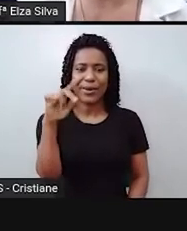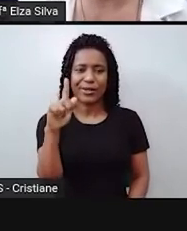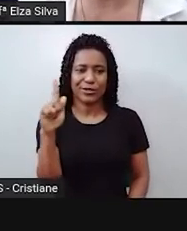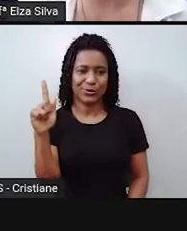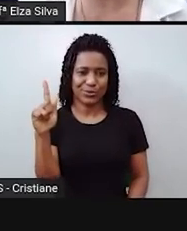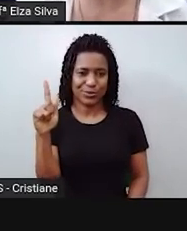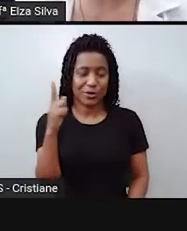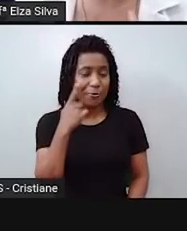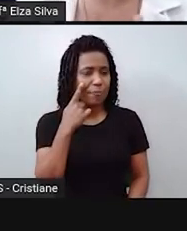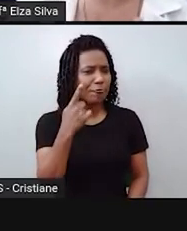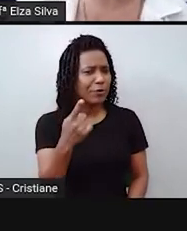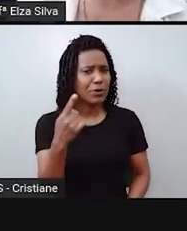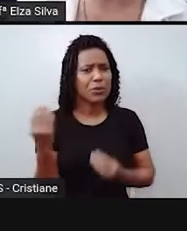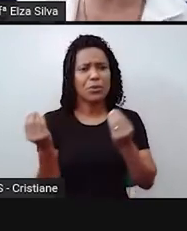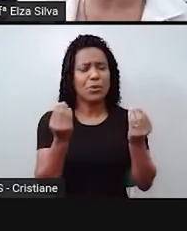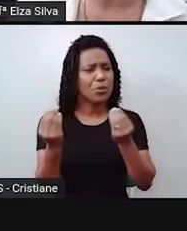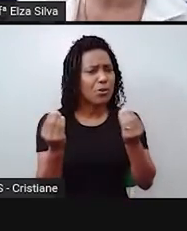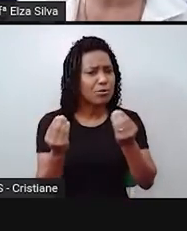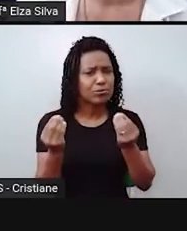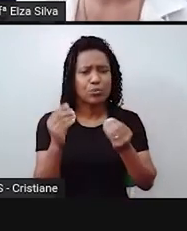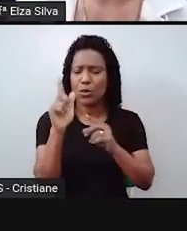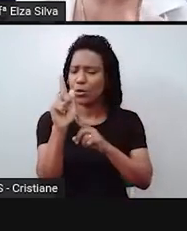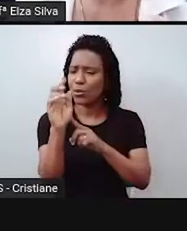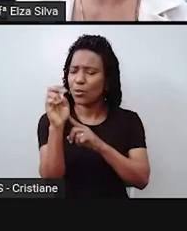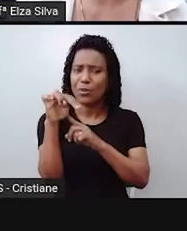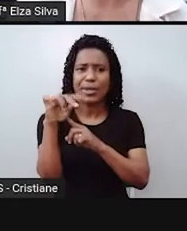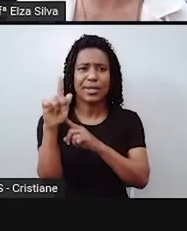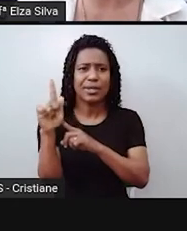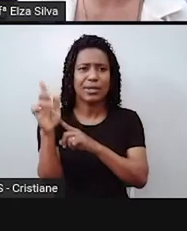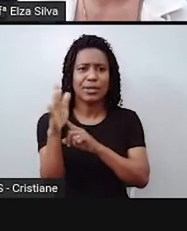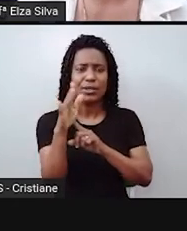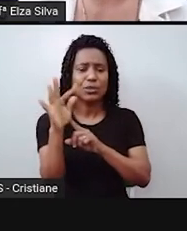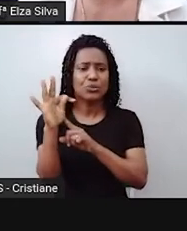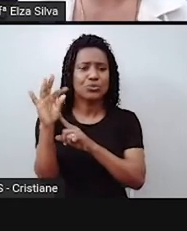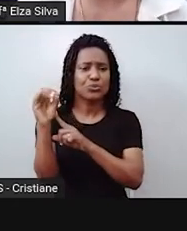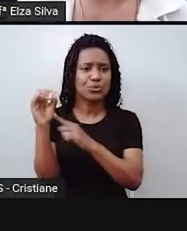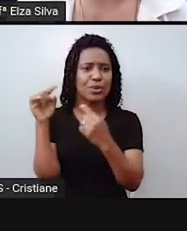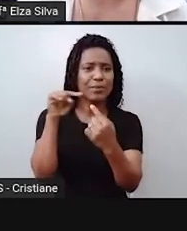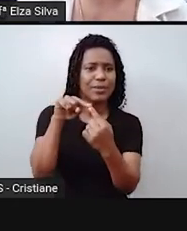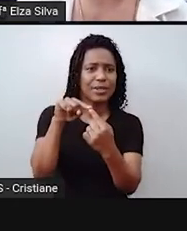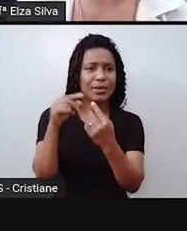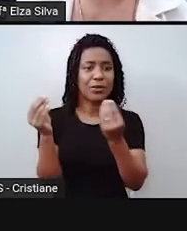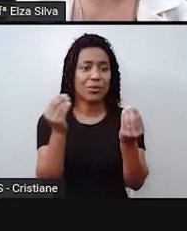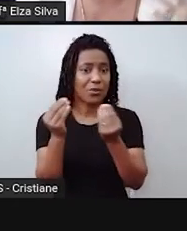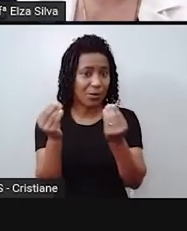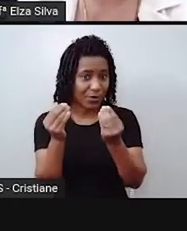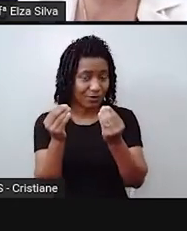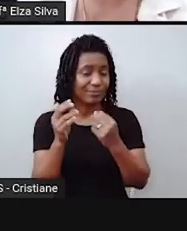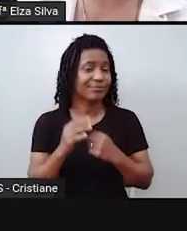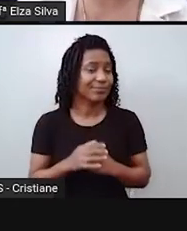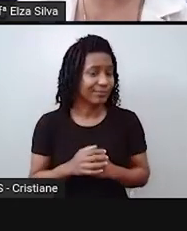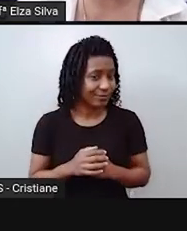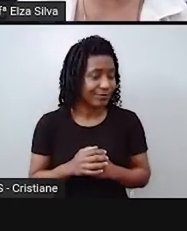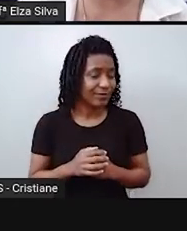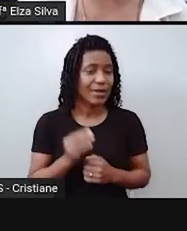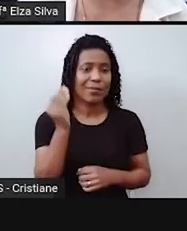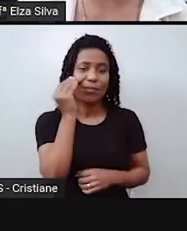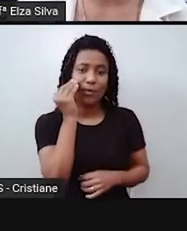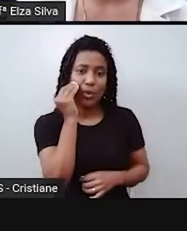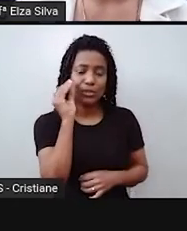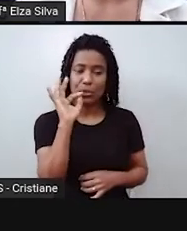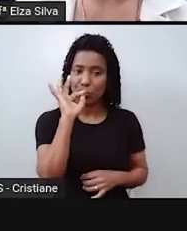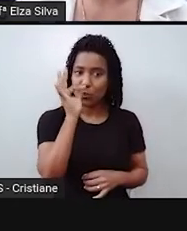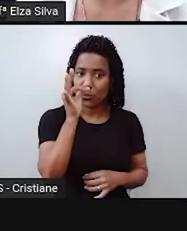pergunta que devemos nos fazer. Então, going to é usado para expressar um futuro próximo,